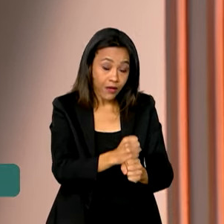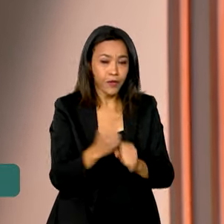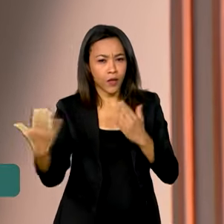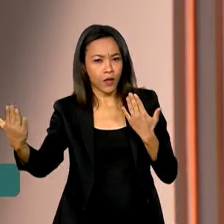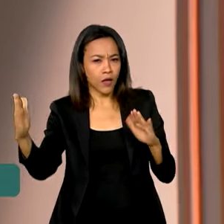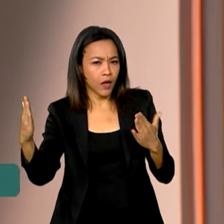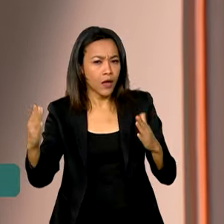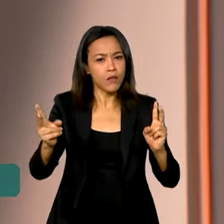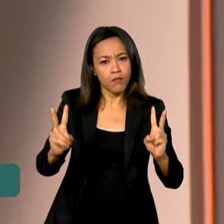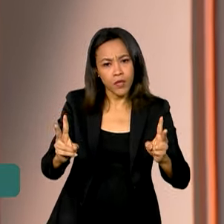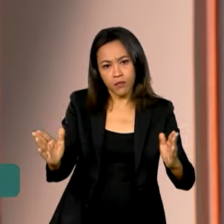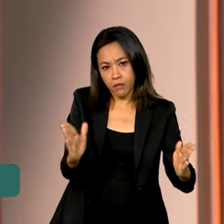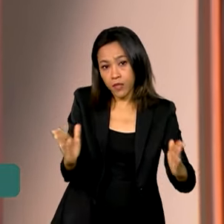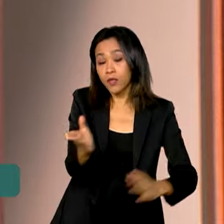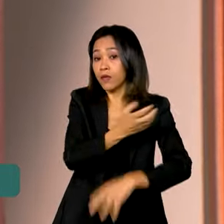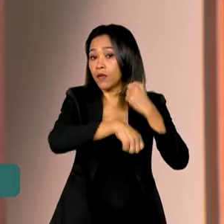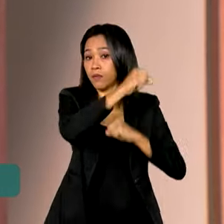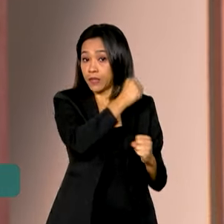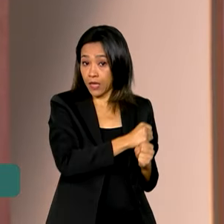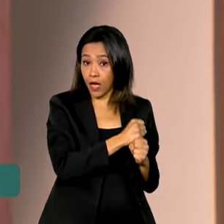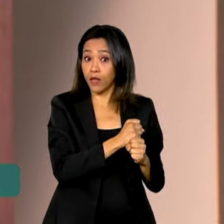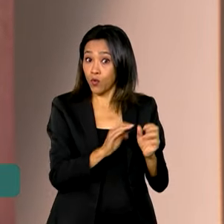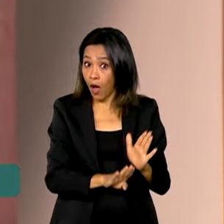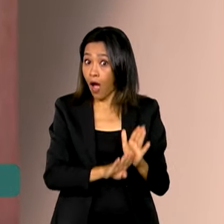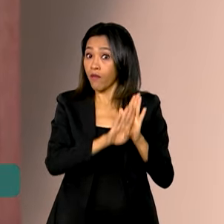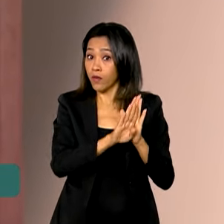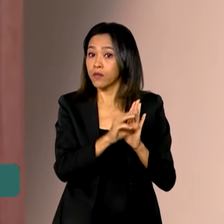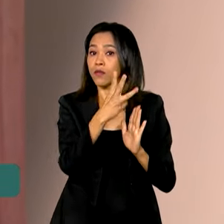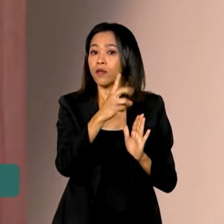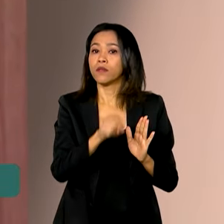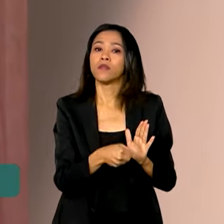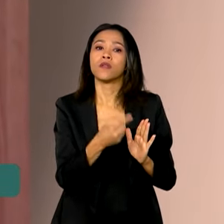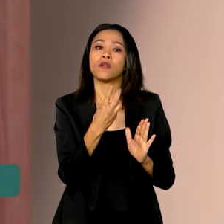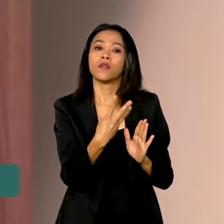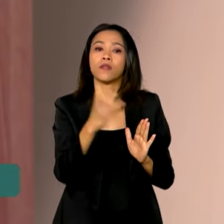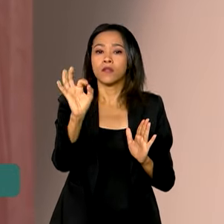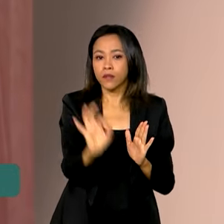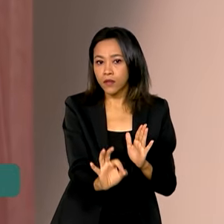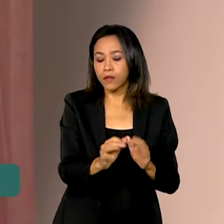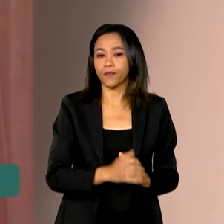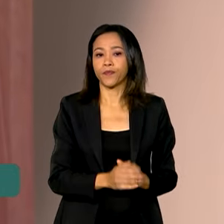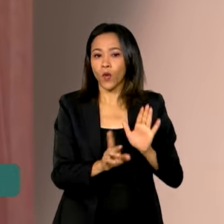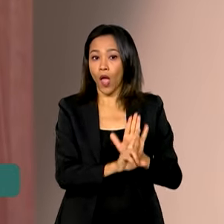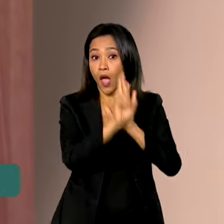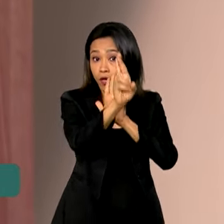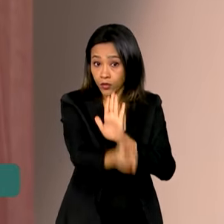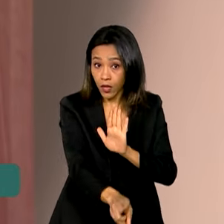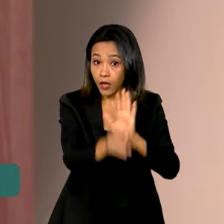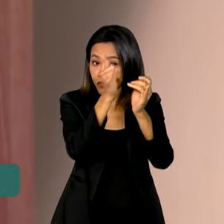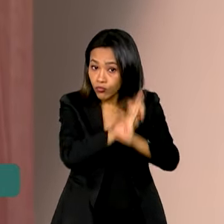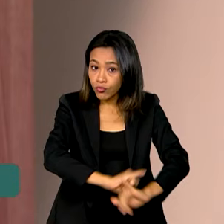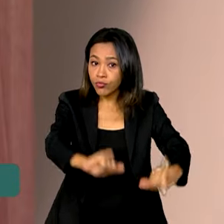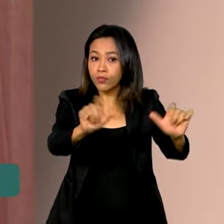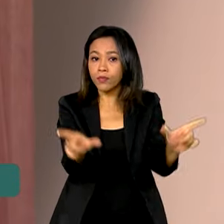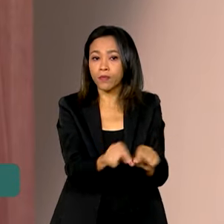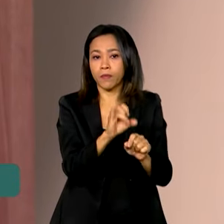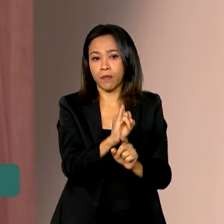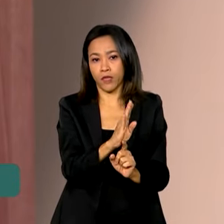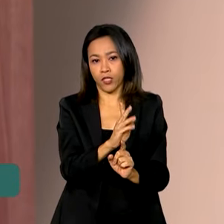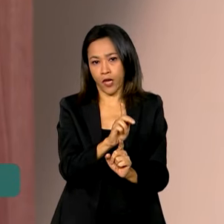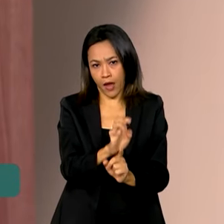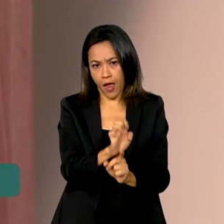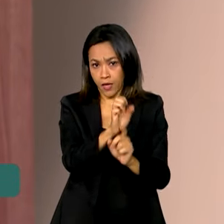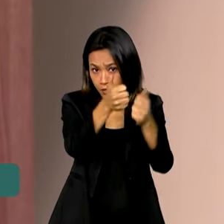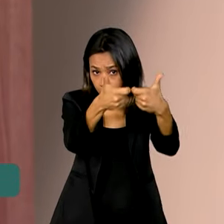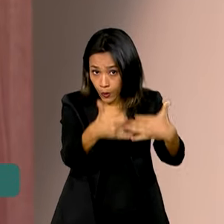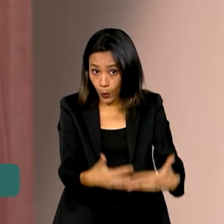comparação com o mesmo período do ano passado, o avanço foi de 3,3%. O resultado divulgado pelo IBGE revela